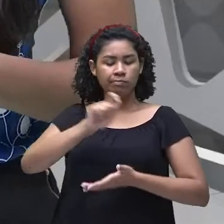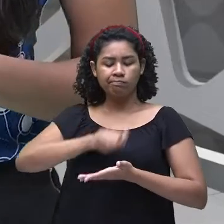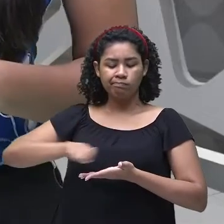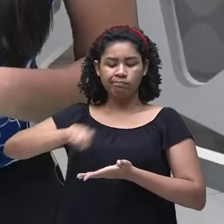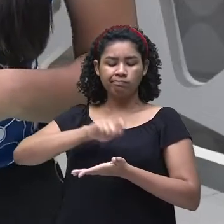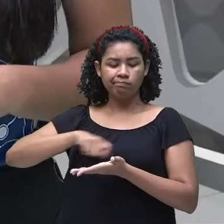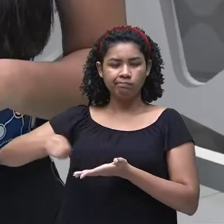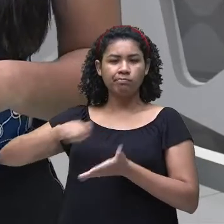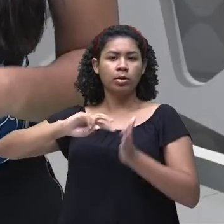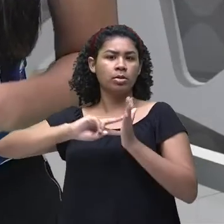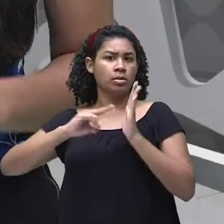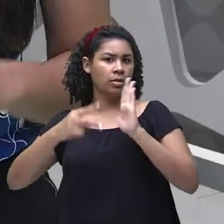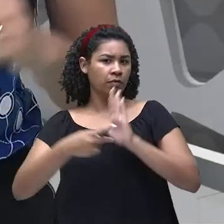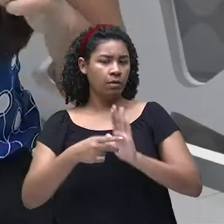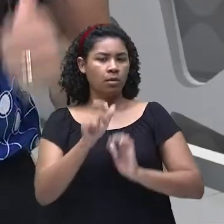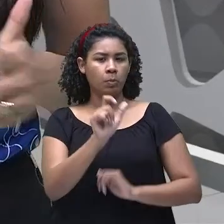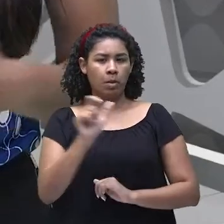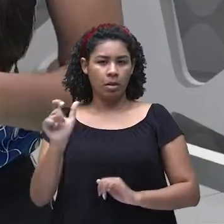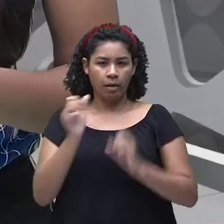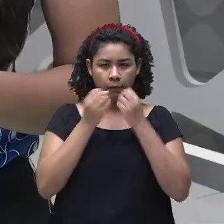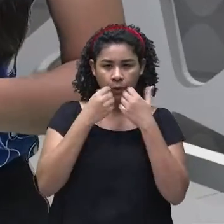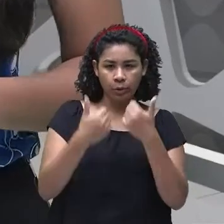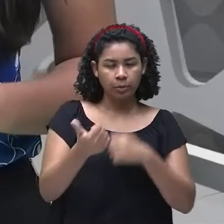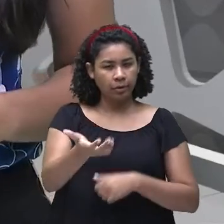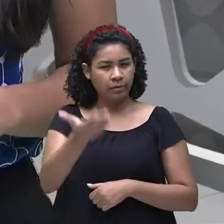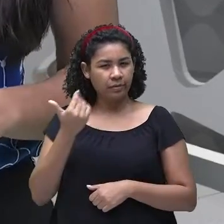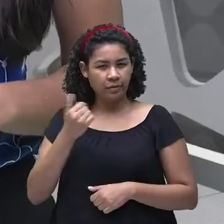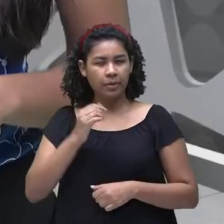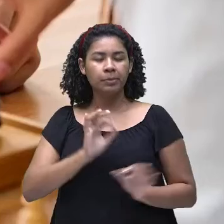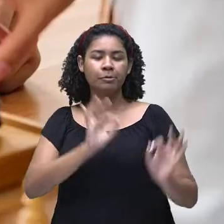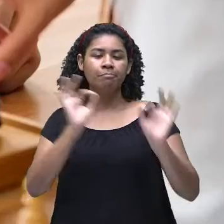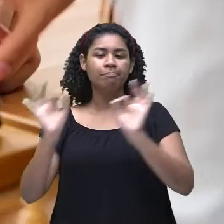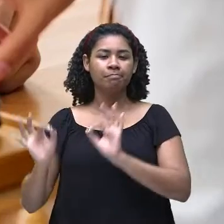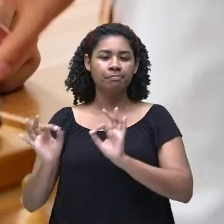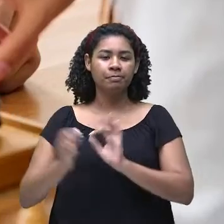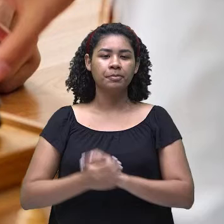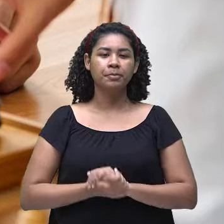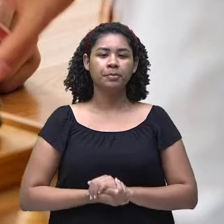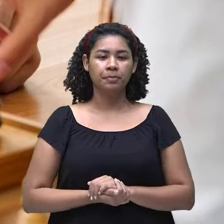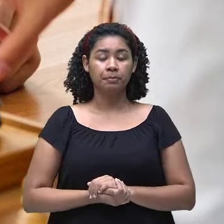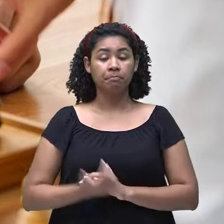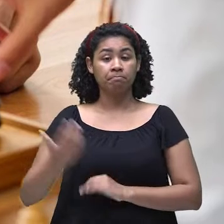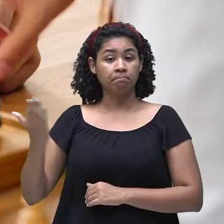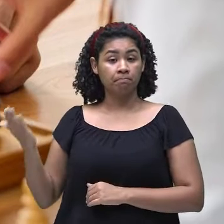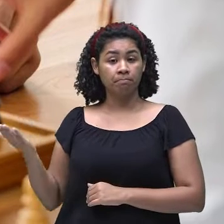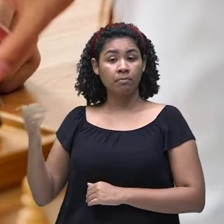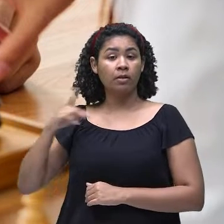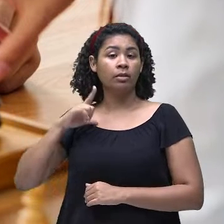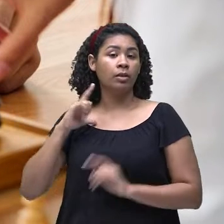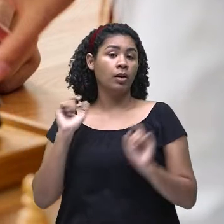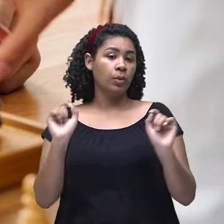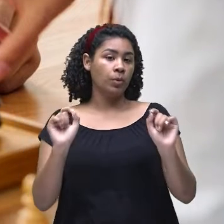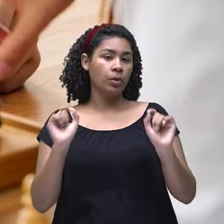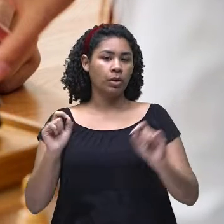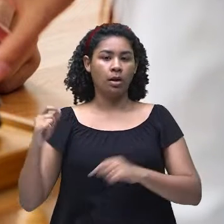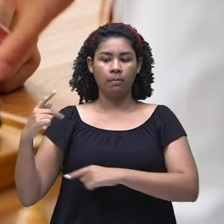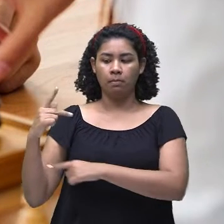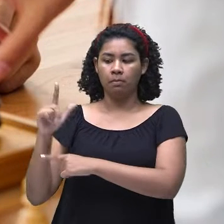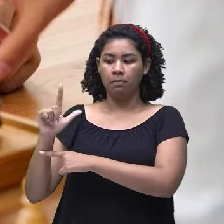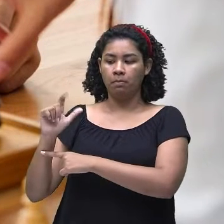memorizarem bem, ok? Vamos ver juntos, então. Let's go! Então, aí nós temos play